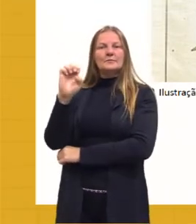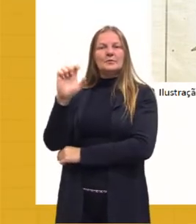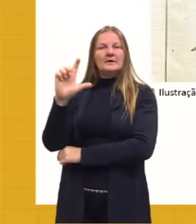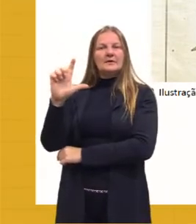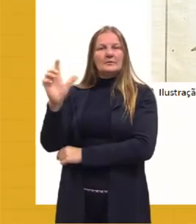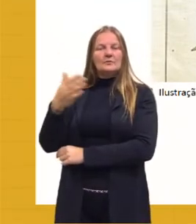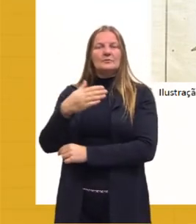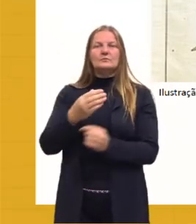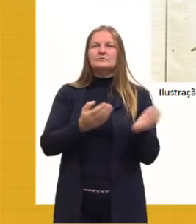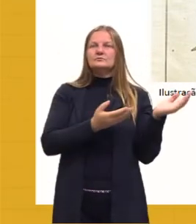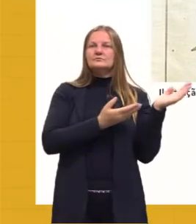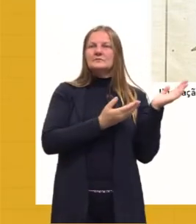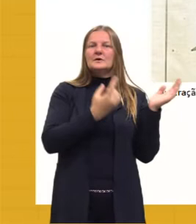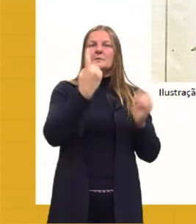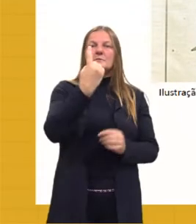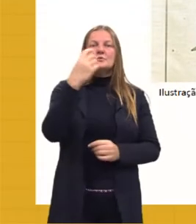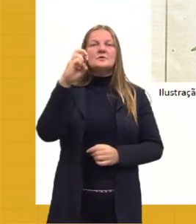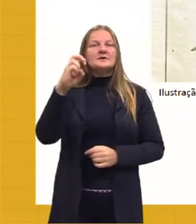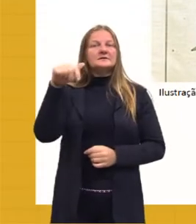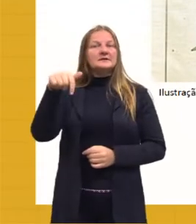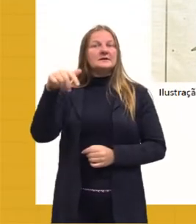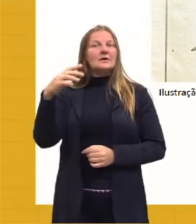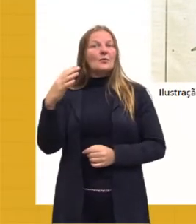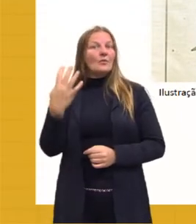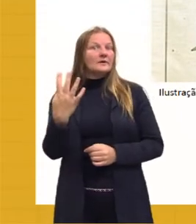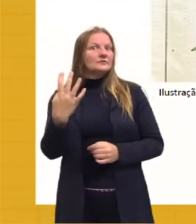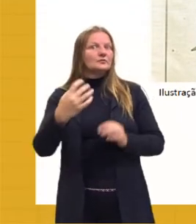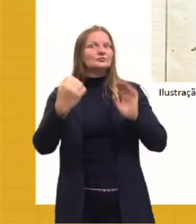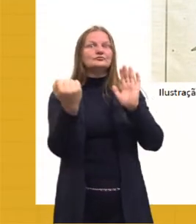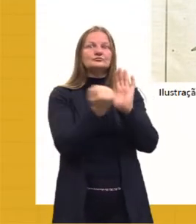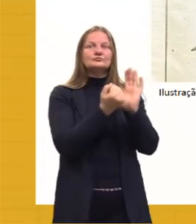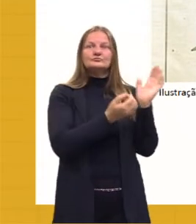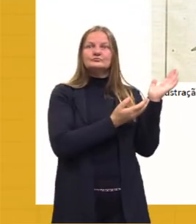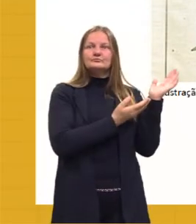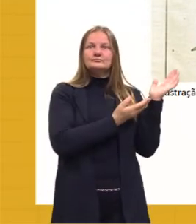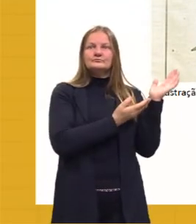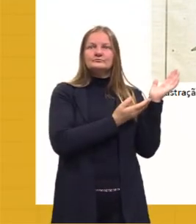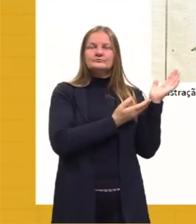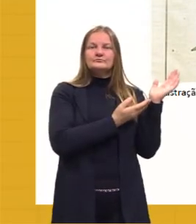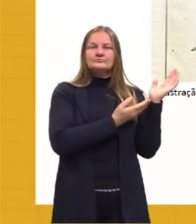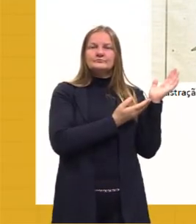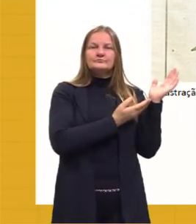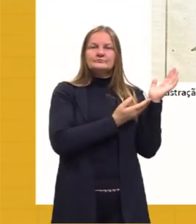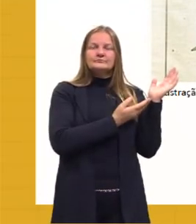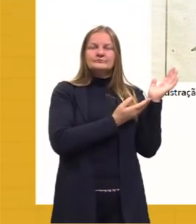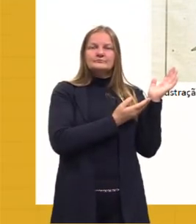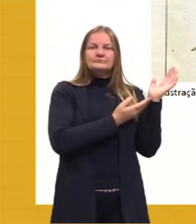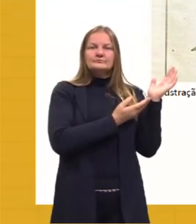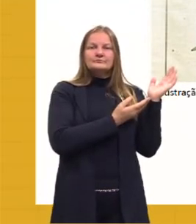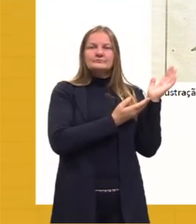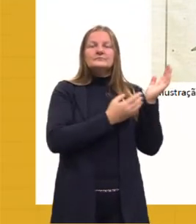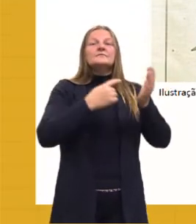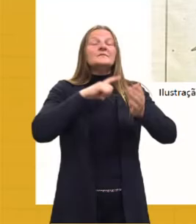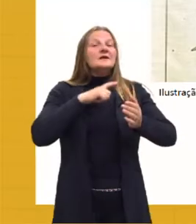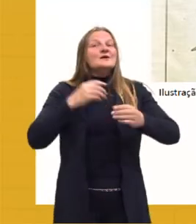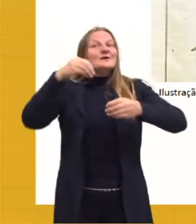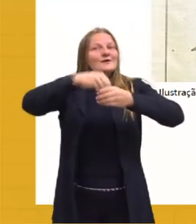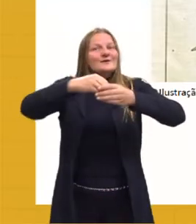ilustração lá de 1574, ela é uma ilustração que compõe um livro